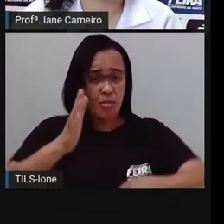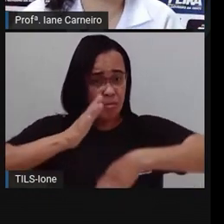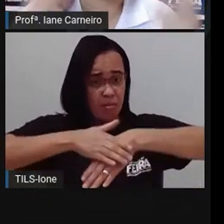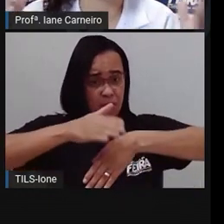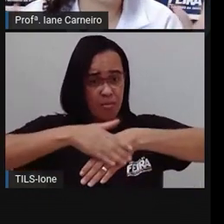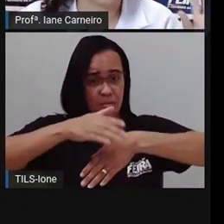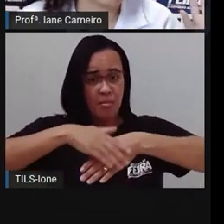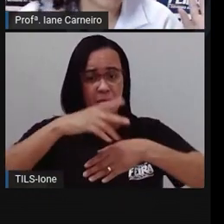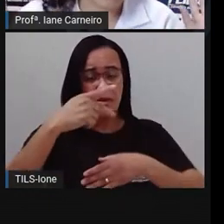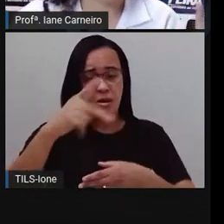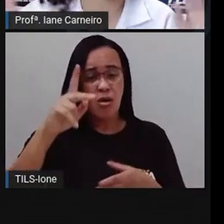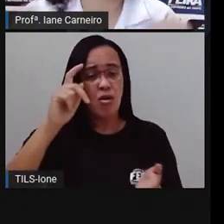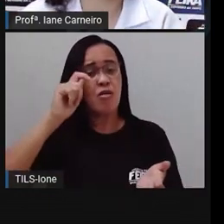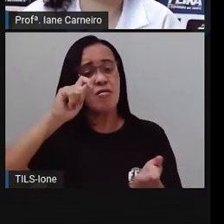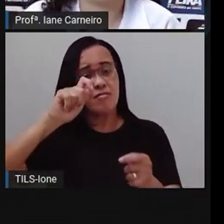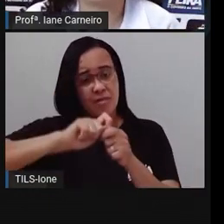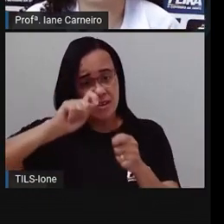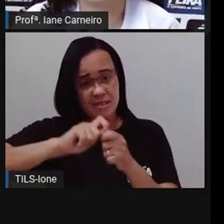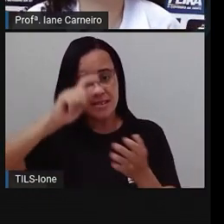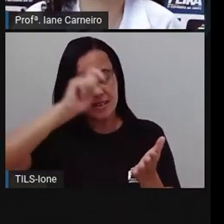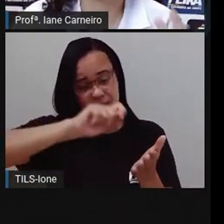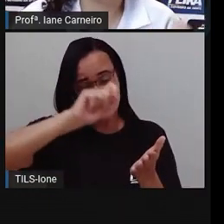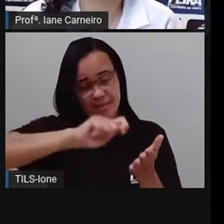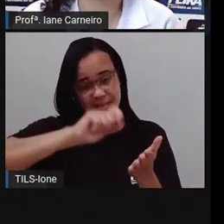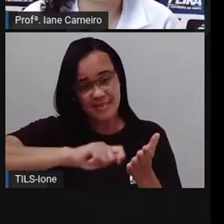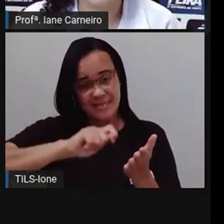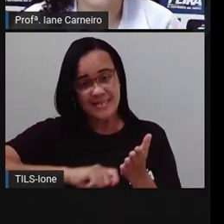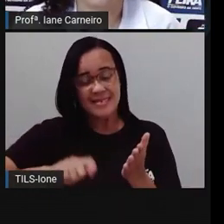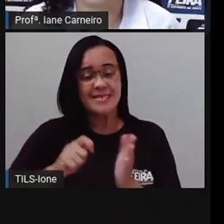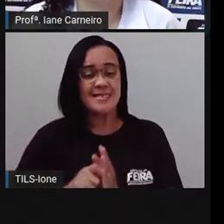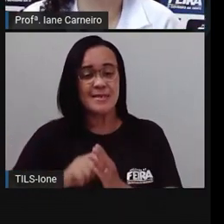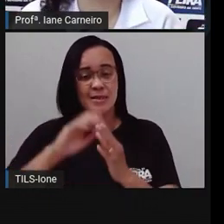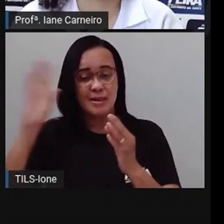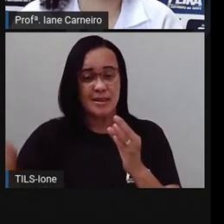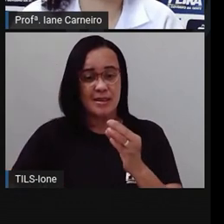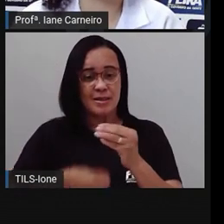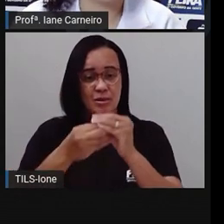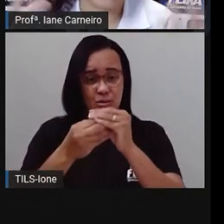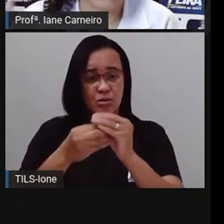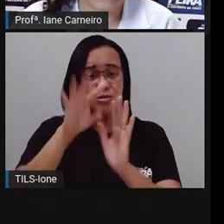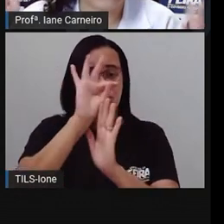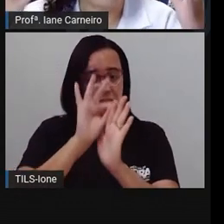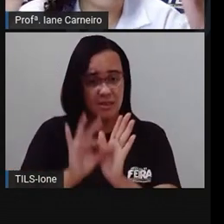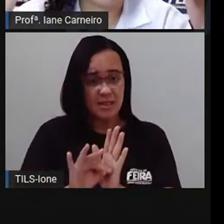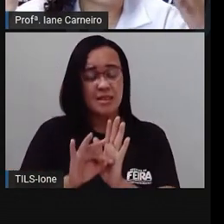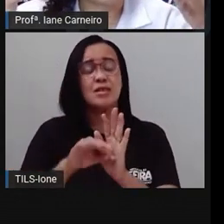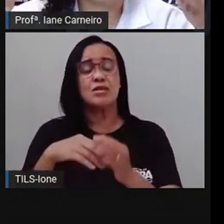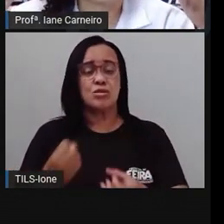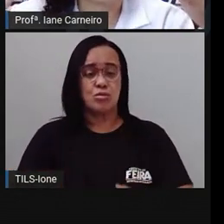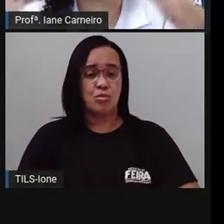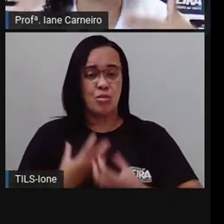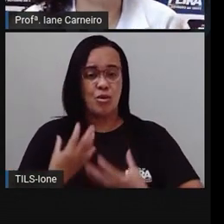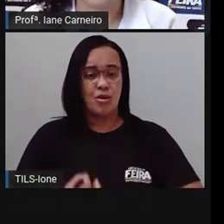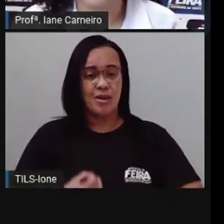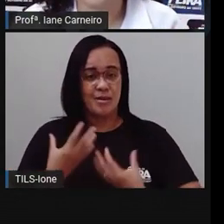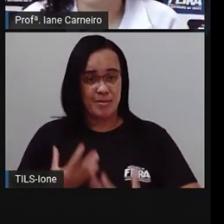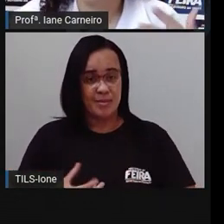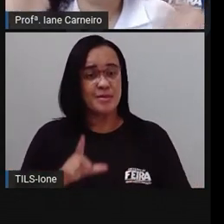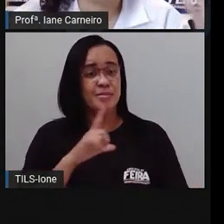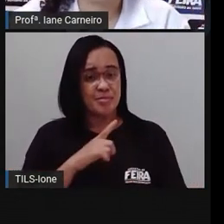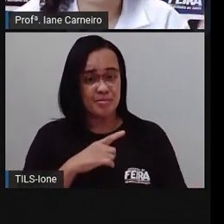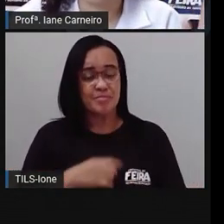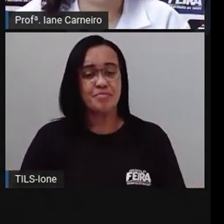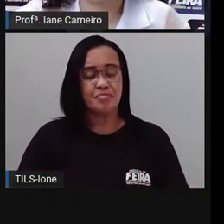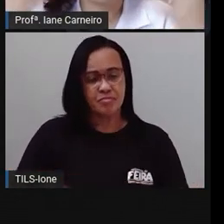para completar esse poema. A gente pode fazer isso também. A gente respeita o poema do autor,